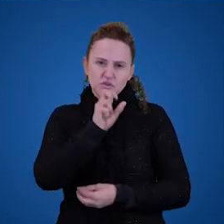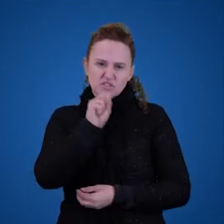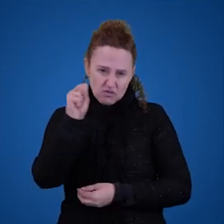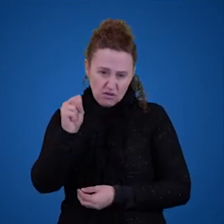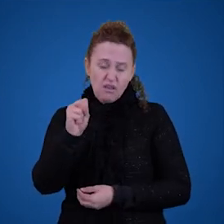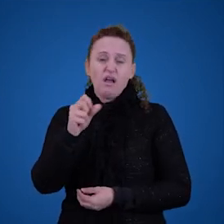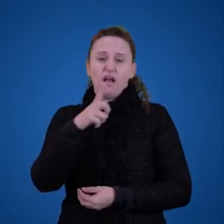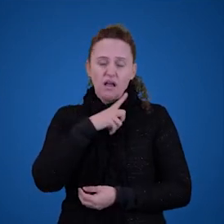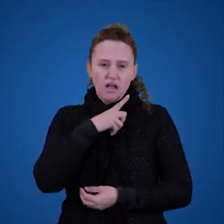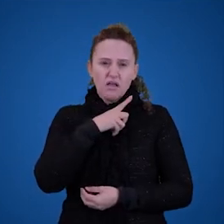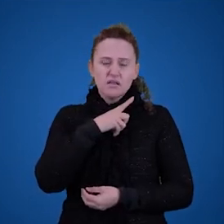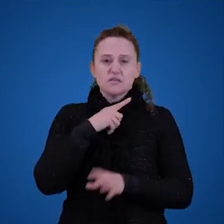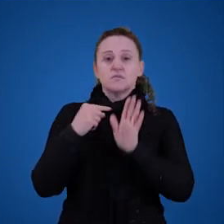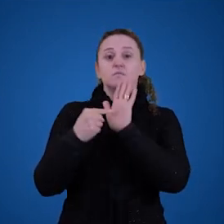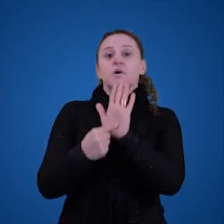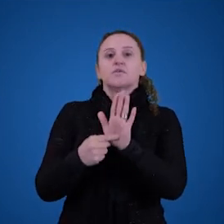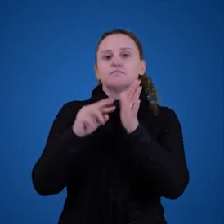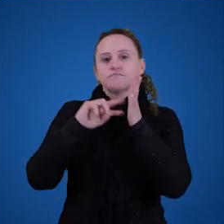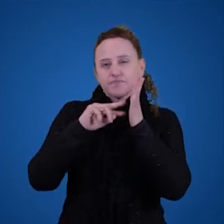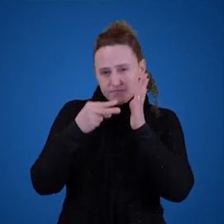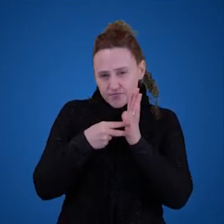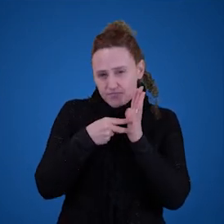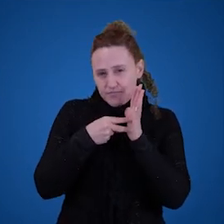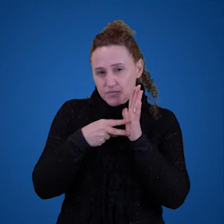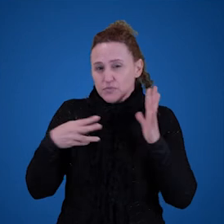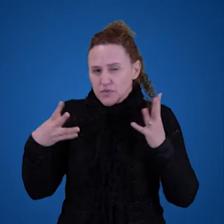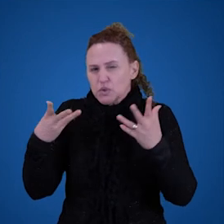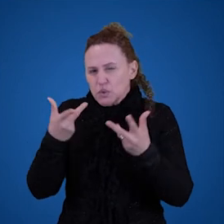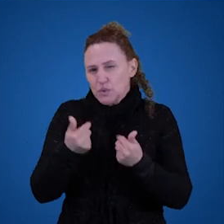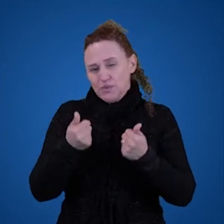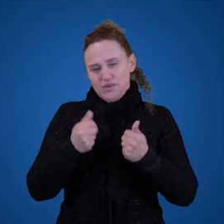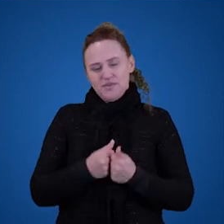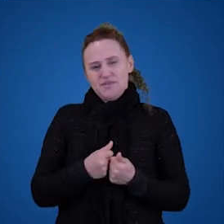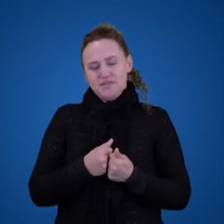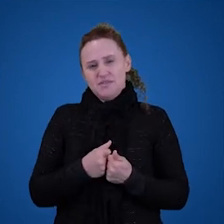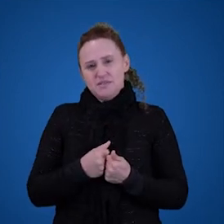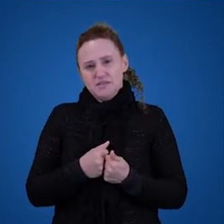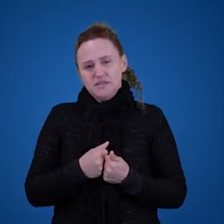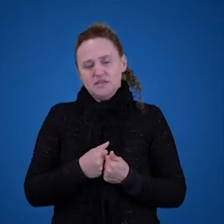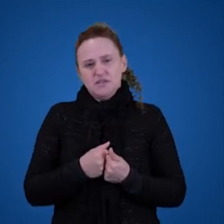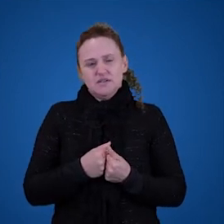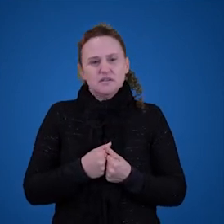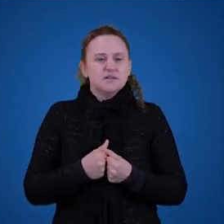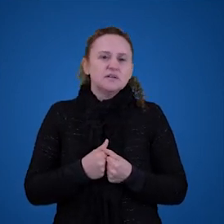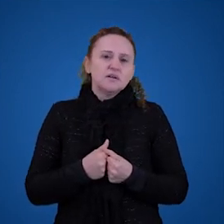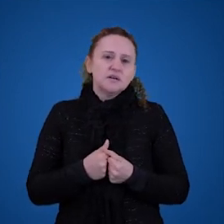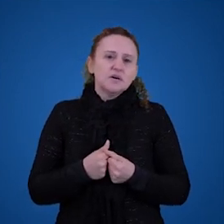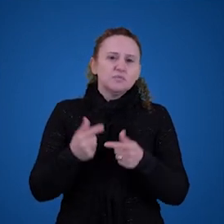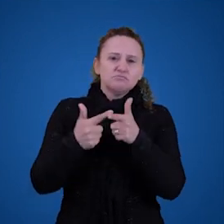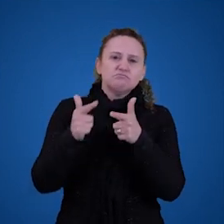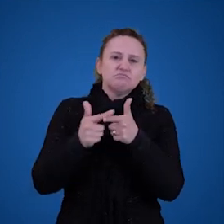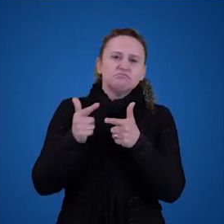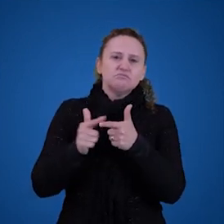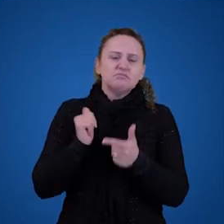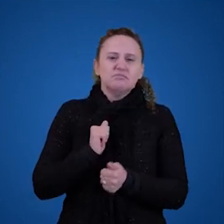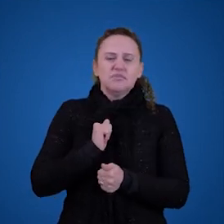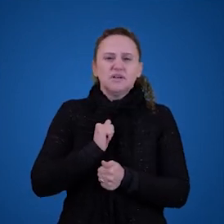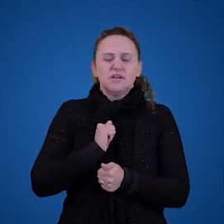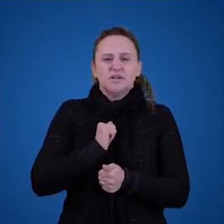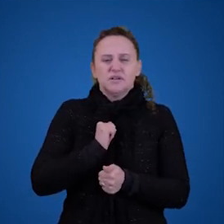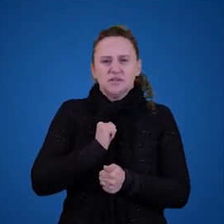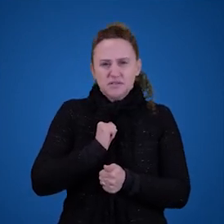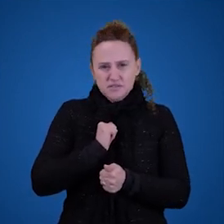significado e não uma parte deles. É todos mesmo e tem que explicar. O problema da referência aparente a